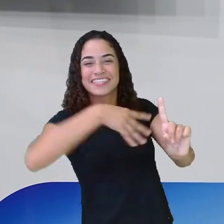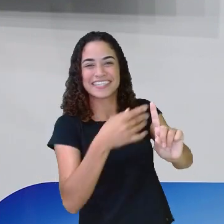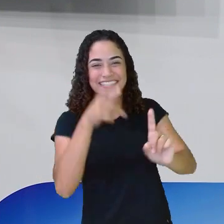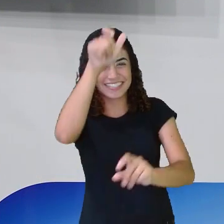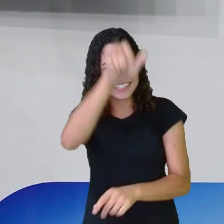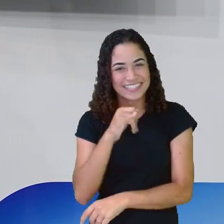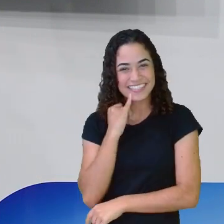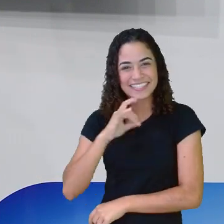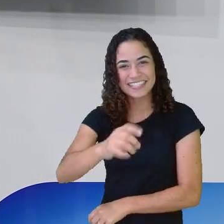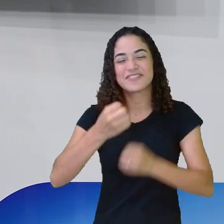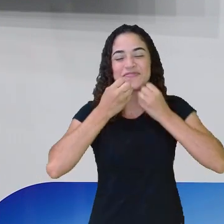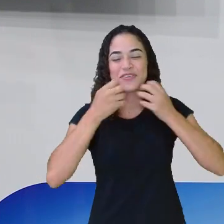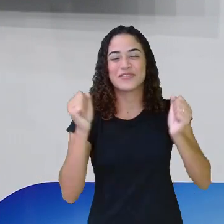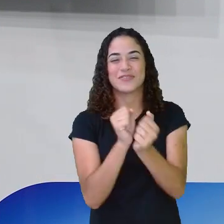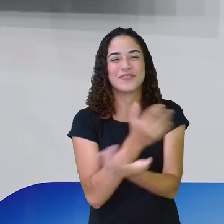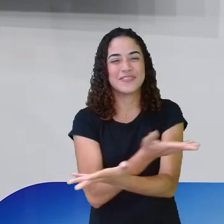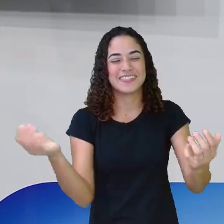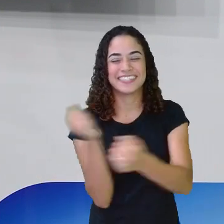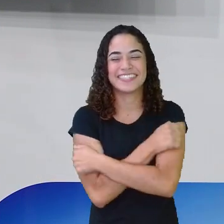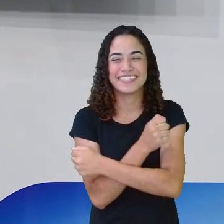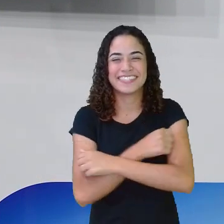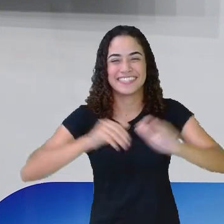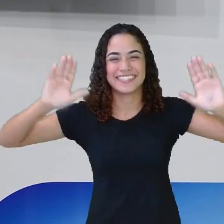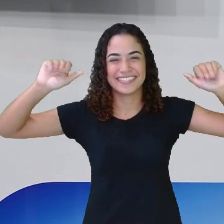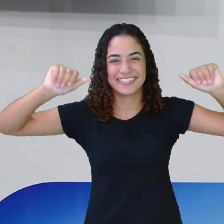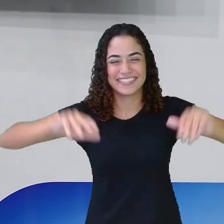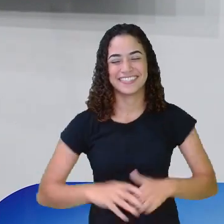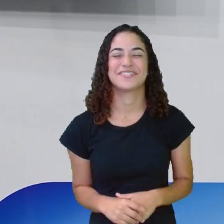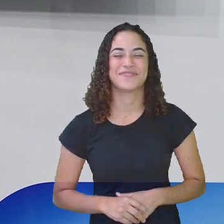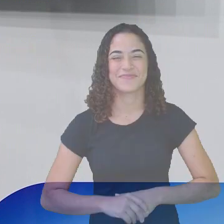homenagem a ela. Muito bom estar com vocês. Forte abraço. Até a próxima.